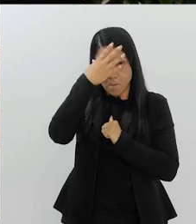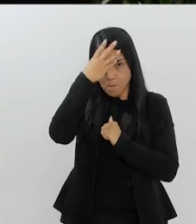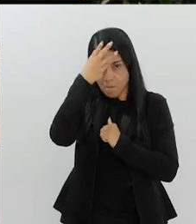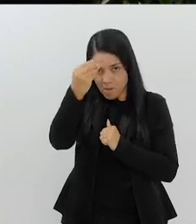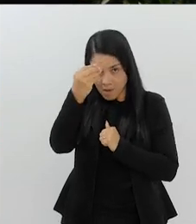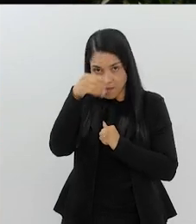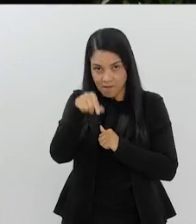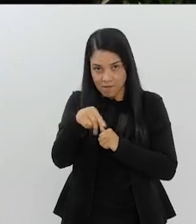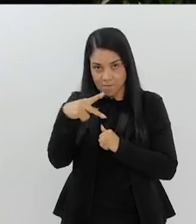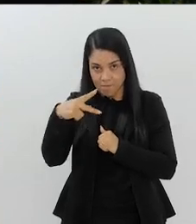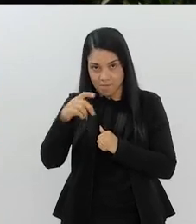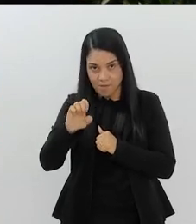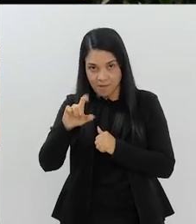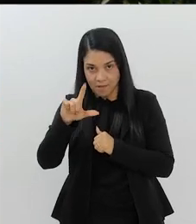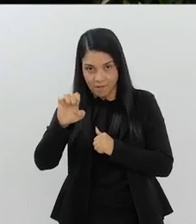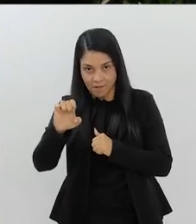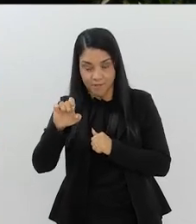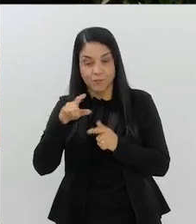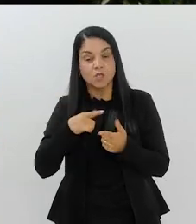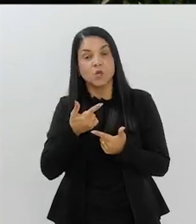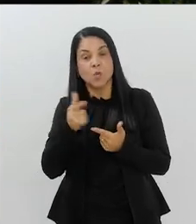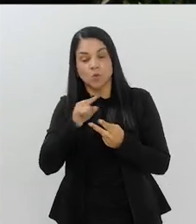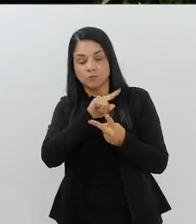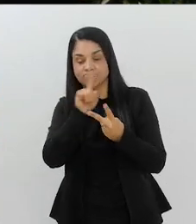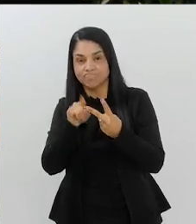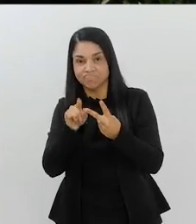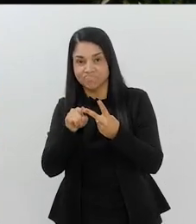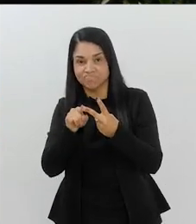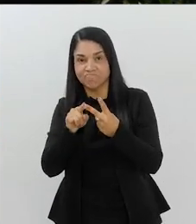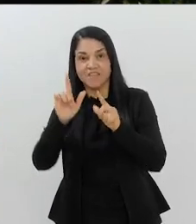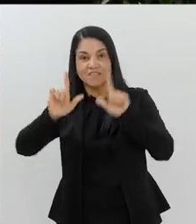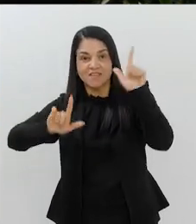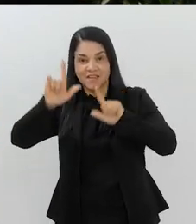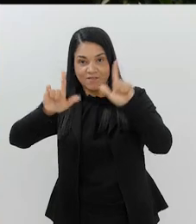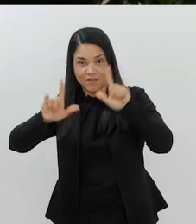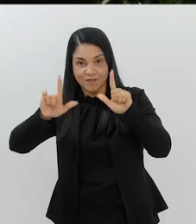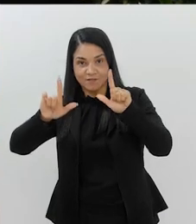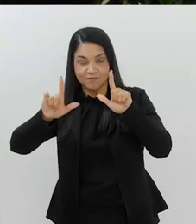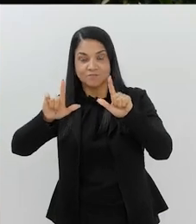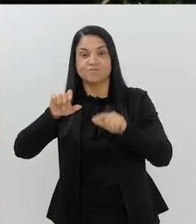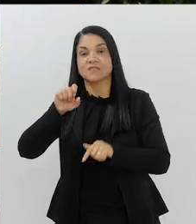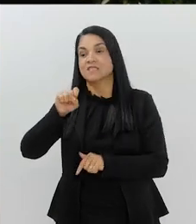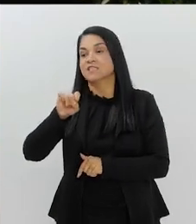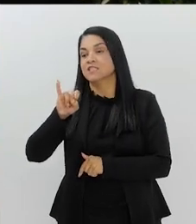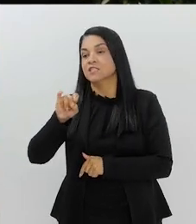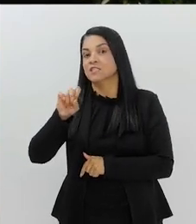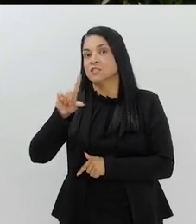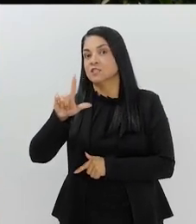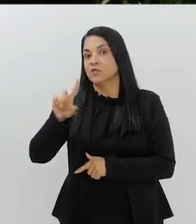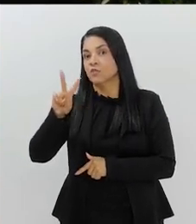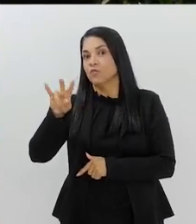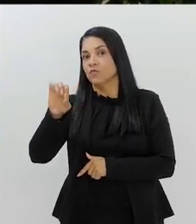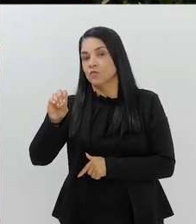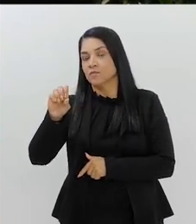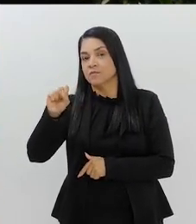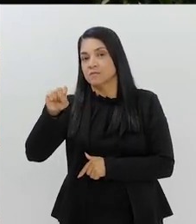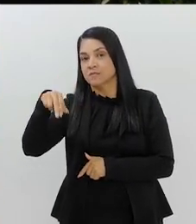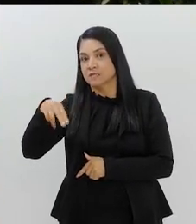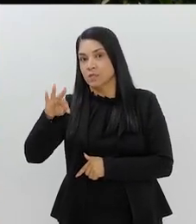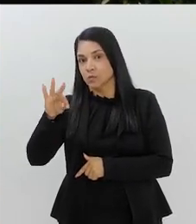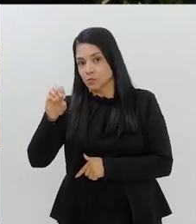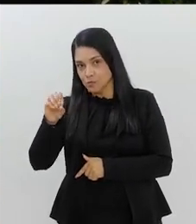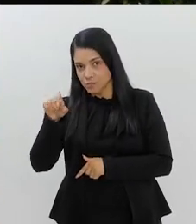Arantes, do nascimento Pelé. E a outra, na televisão, no entretenimento, que é Silvio Santos. Ele sempre fala.